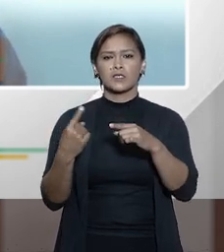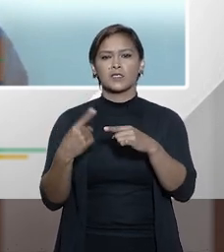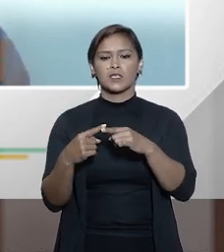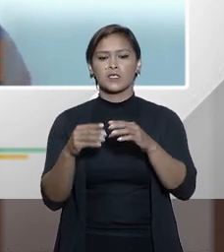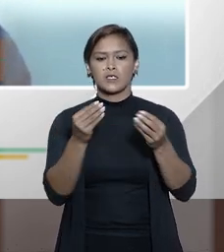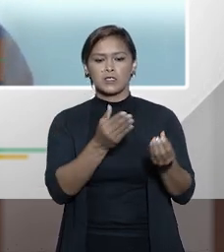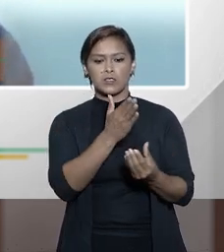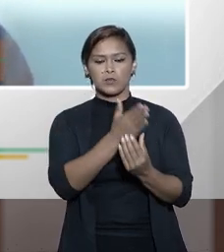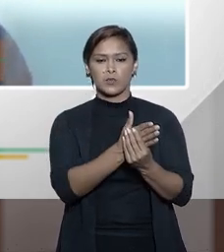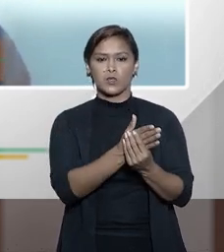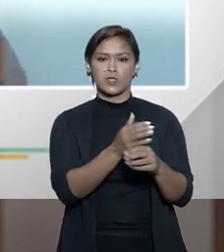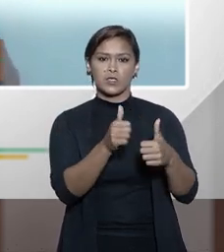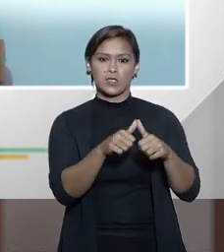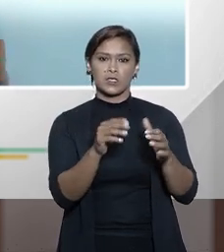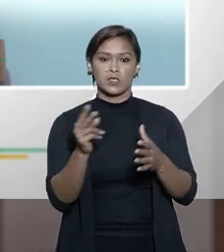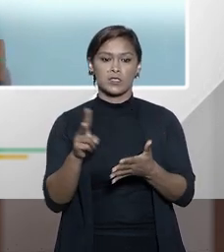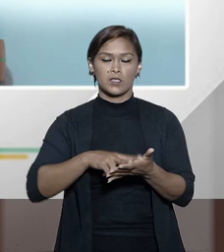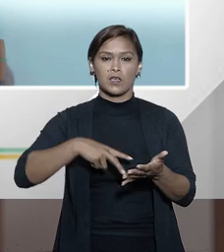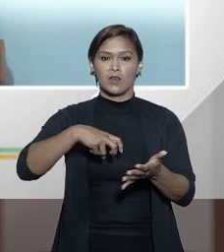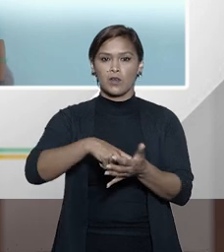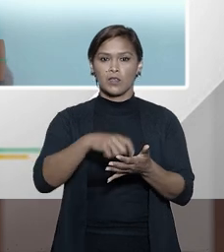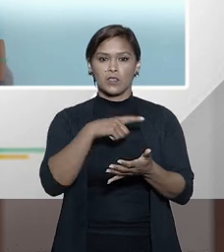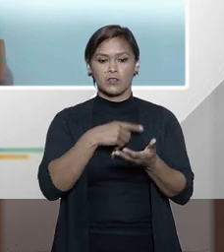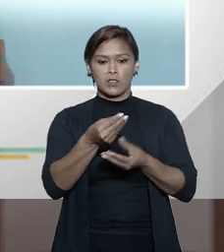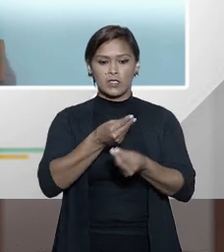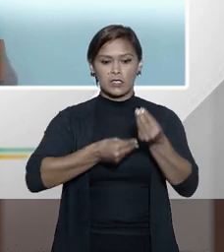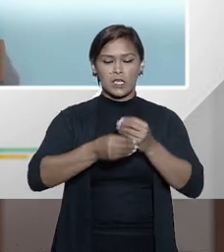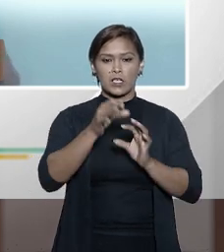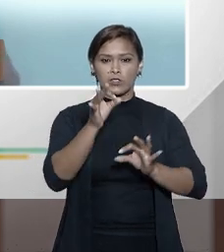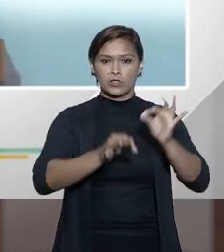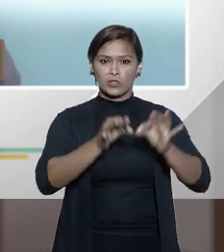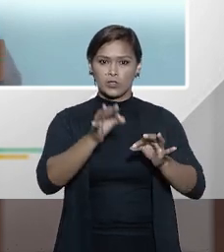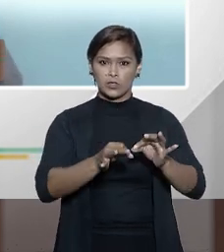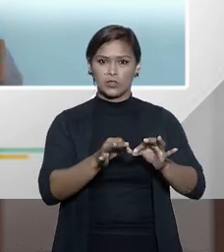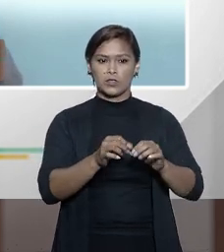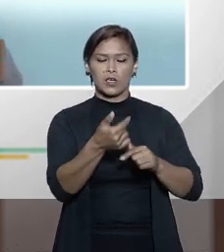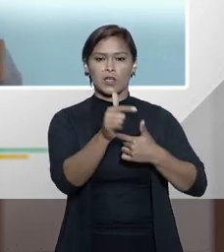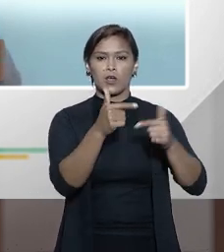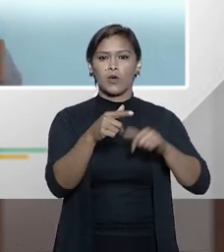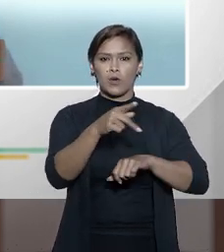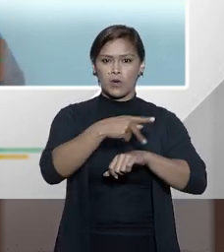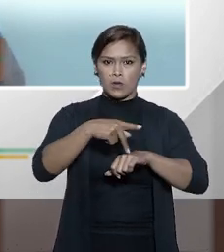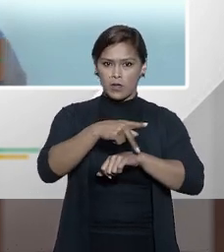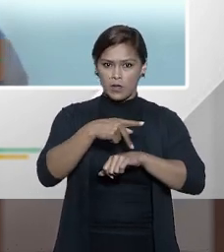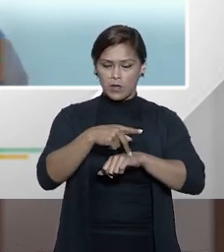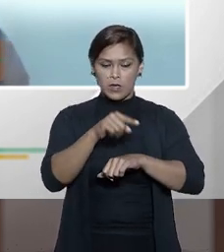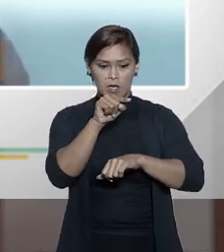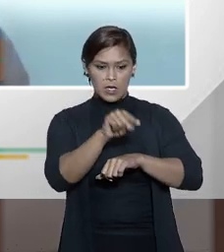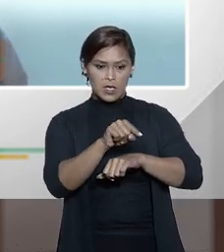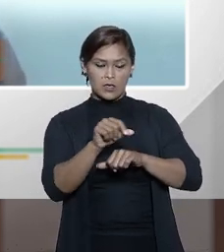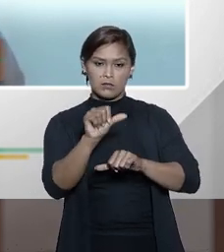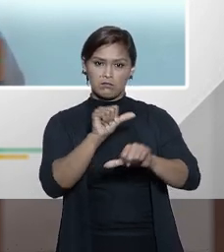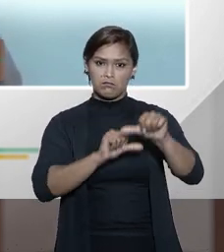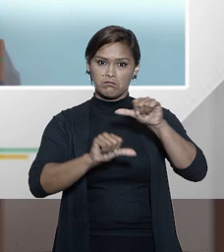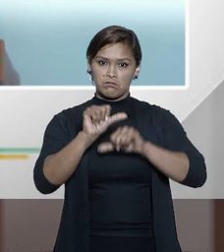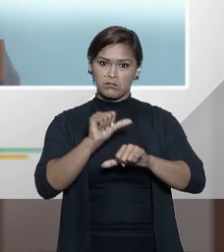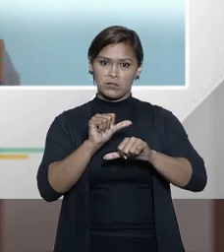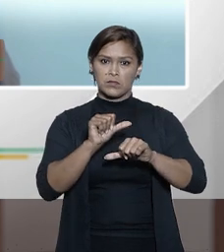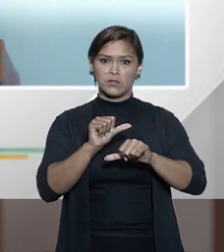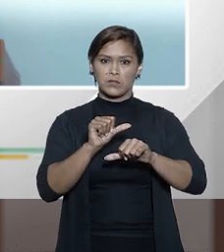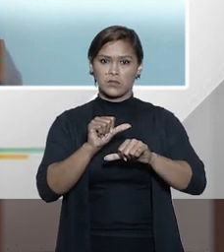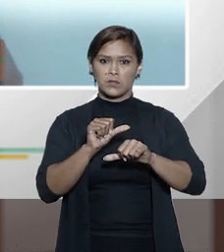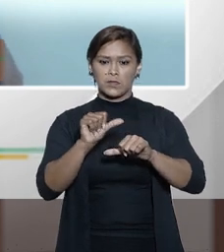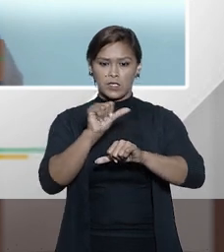se o processo tivesse se a condenação tivesse transitada em julgado em outro país no caso a transferência